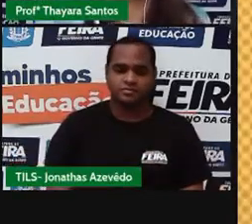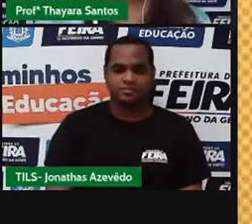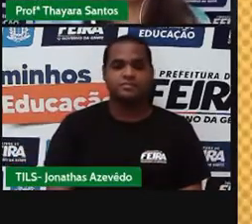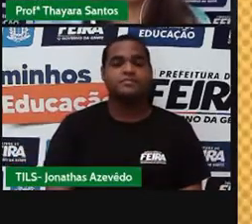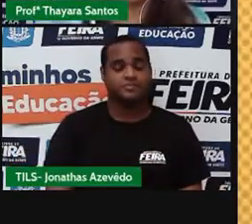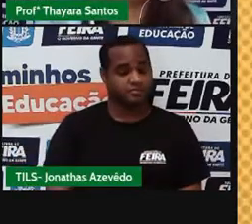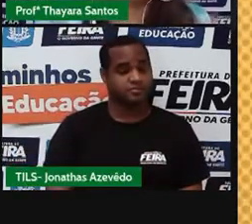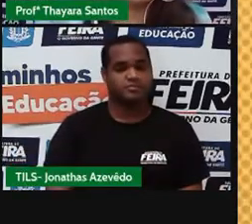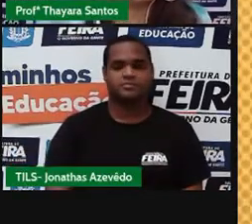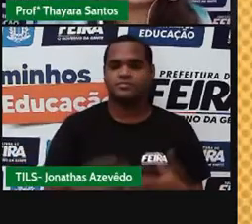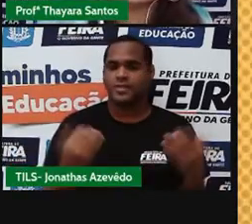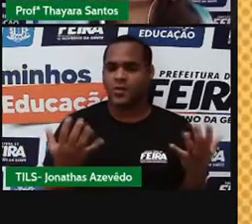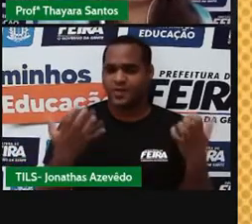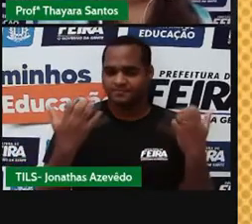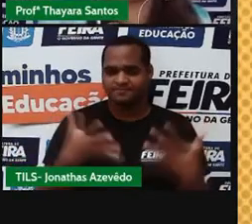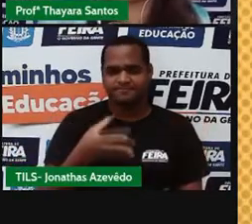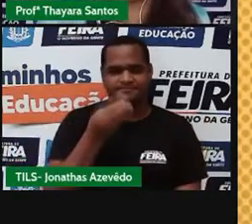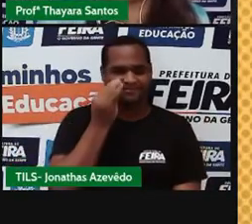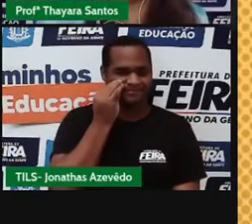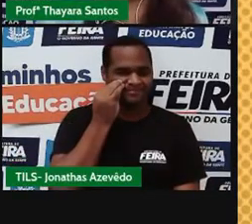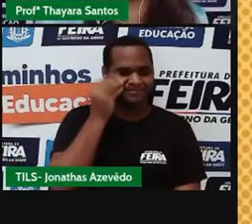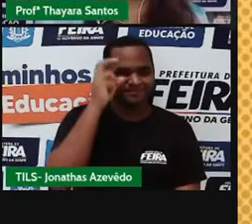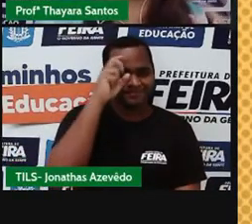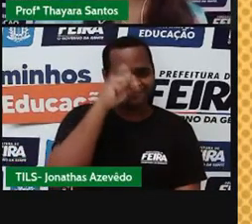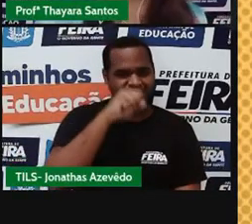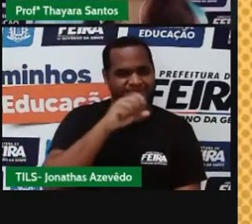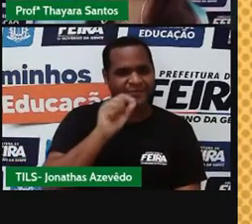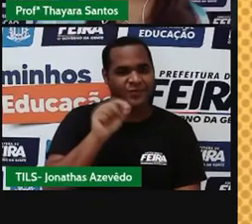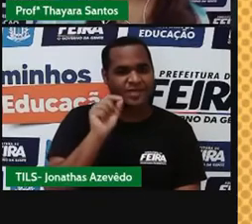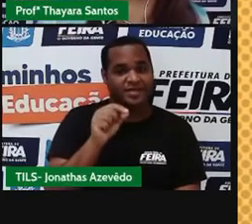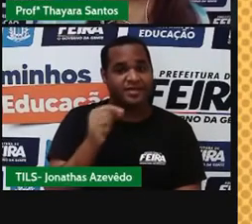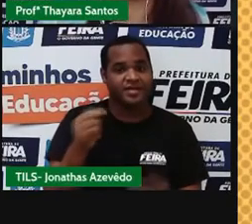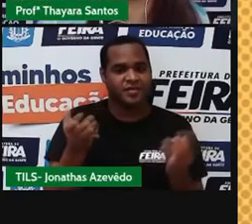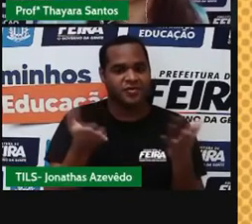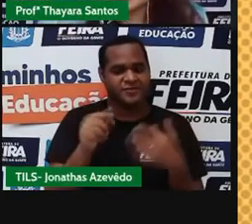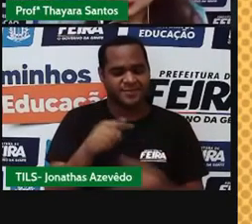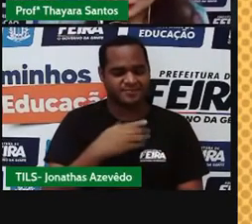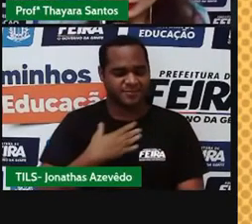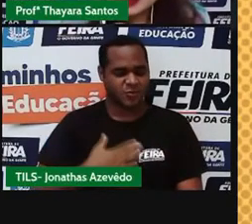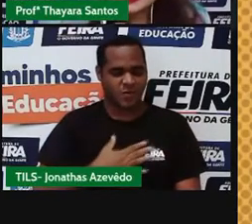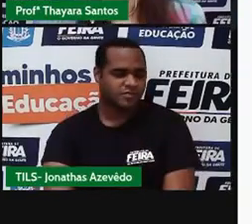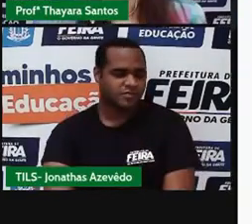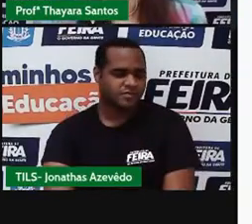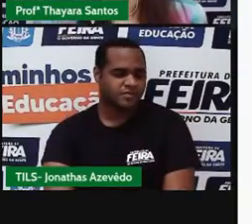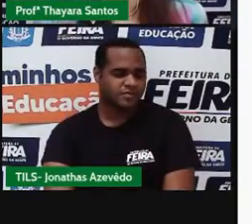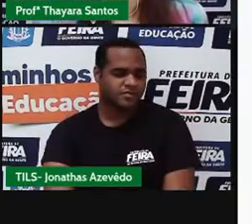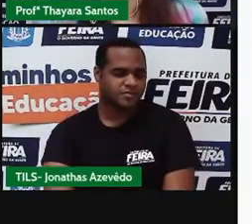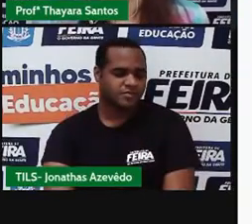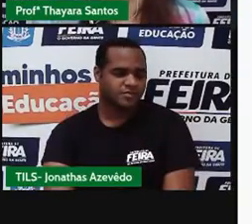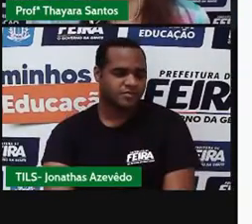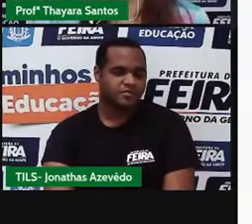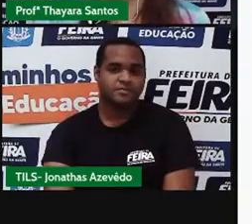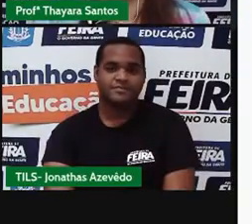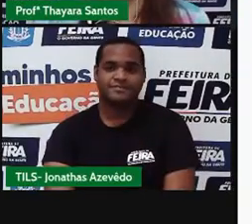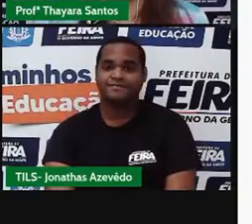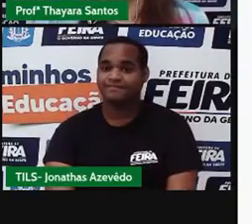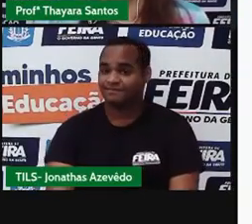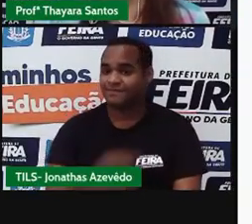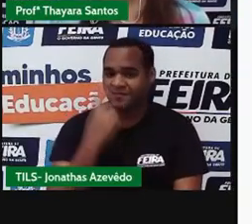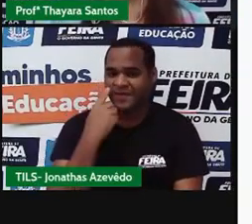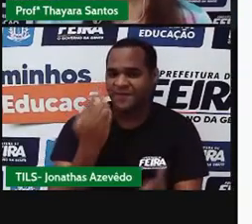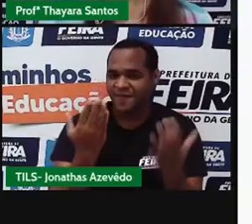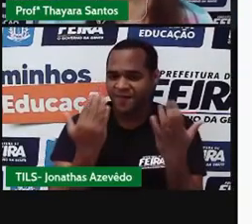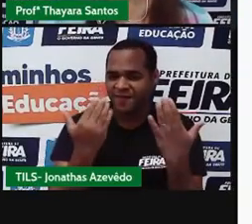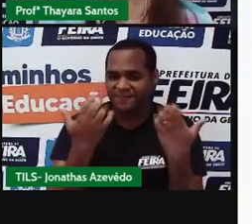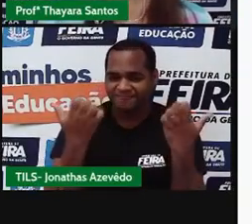E agora, vamos testar o que a gente aprendeu até aqui? Eu sei que essa é a hora que vocês mais gostam, aí do outro lado. Vamos lá, então. E para